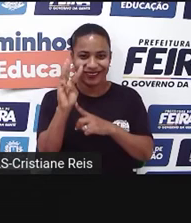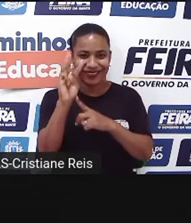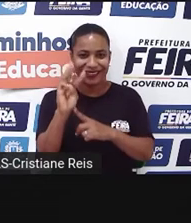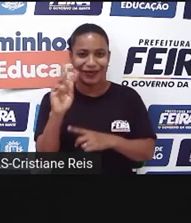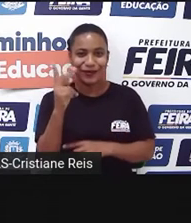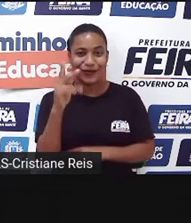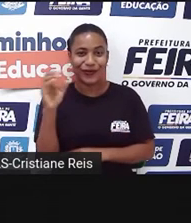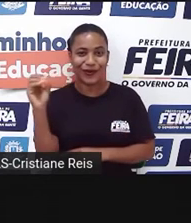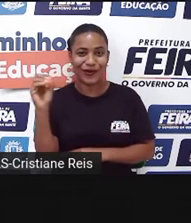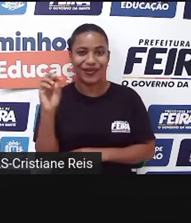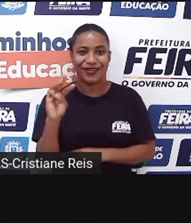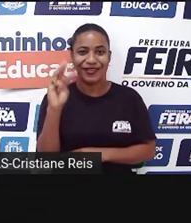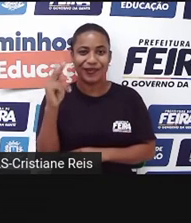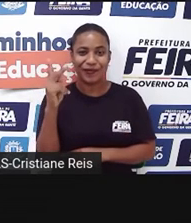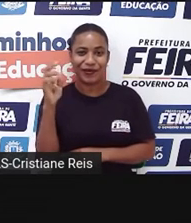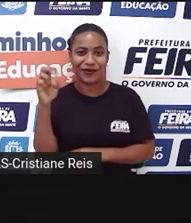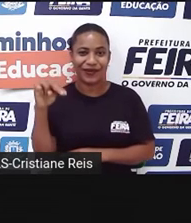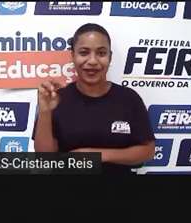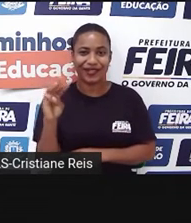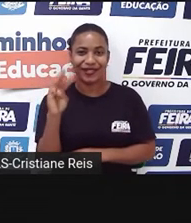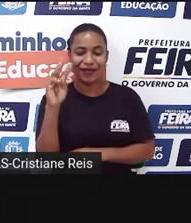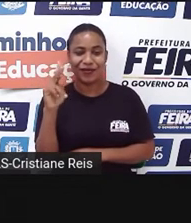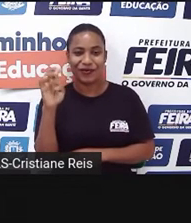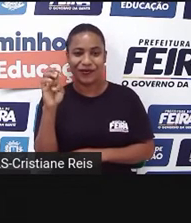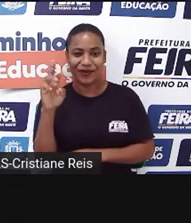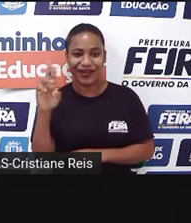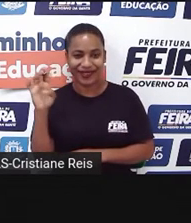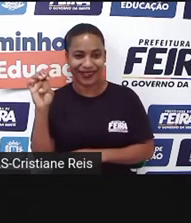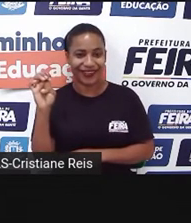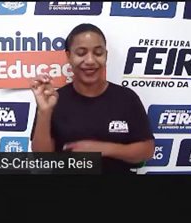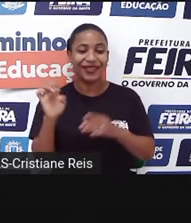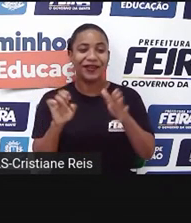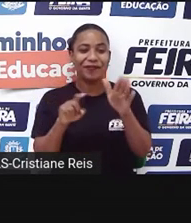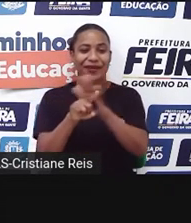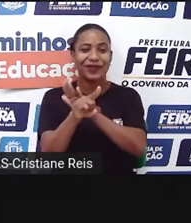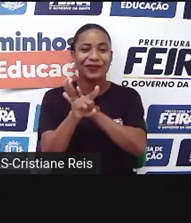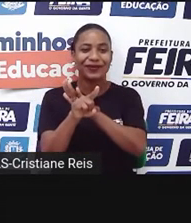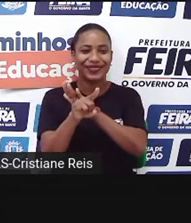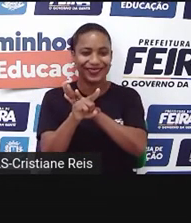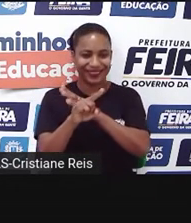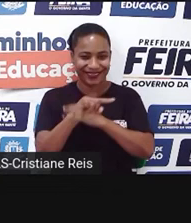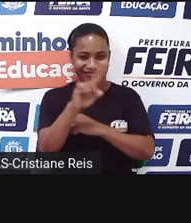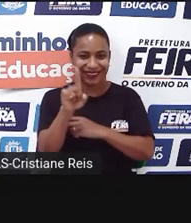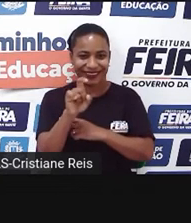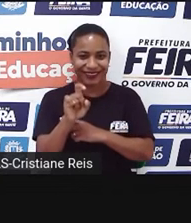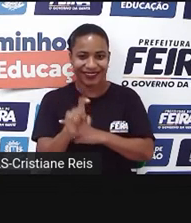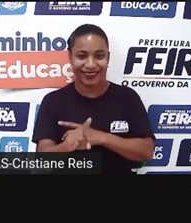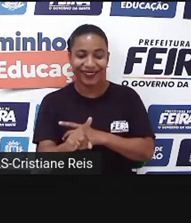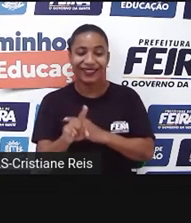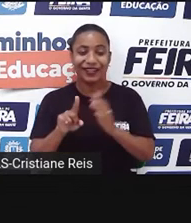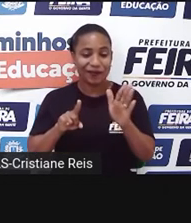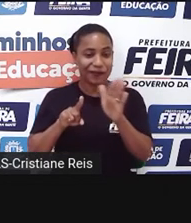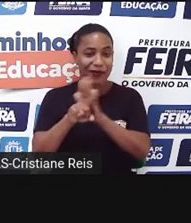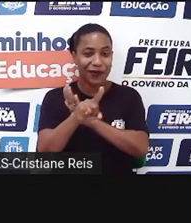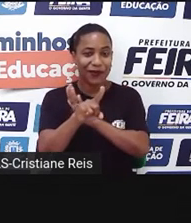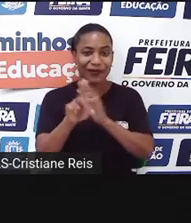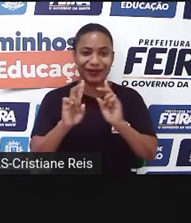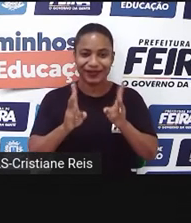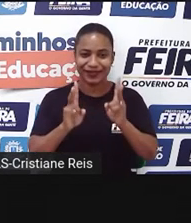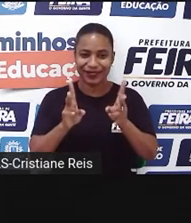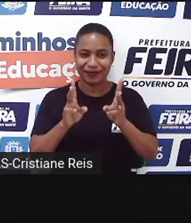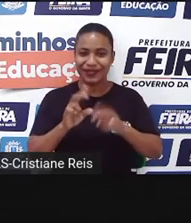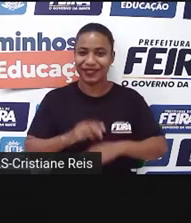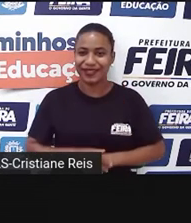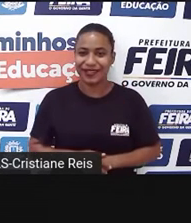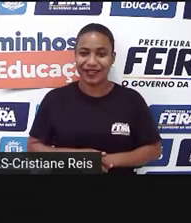palavrinhas que no nosso idioma a gente chama de pronome interrogativo, que são usados para fazer perguntas. Eu trouxe